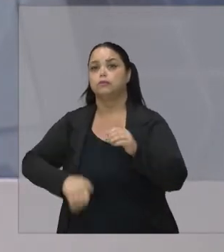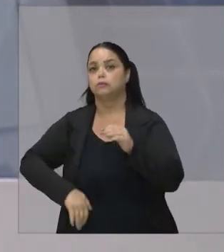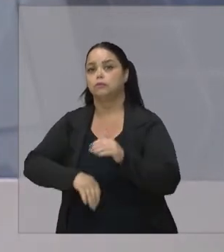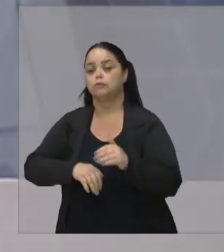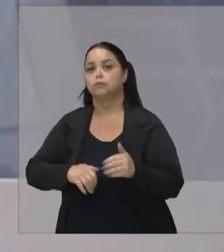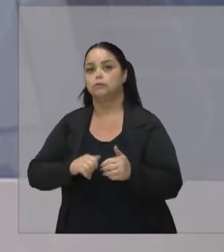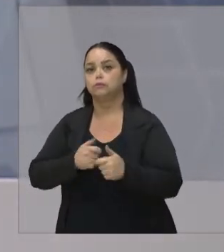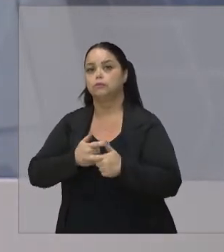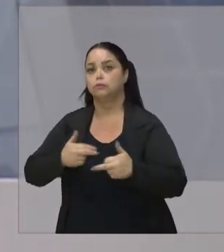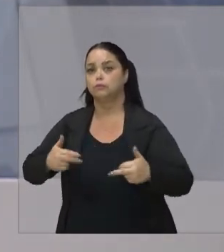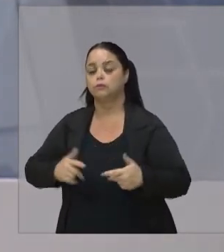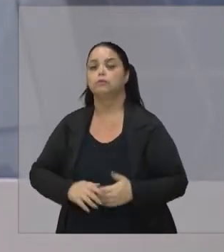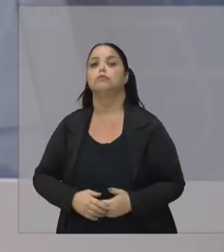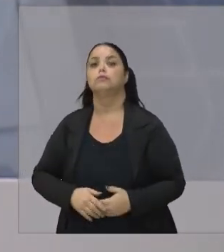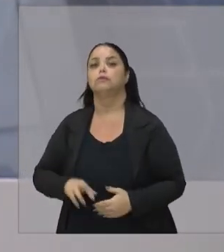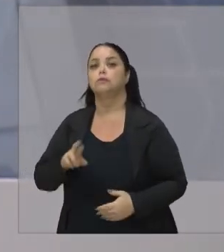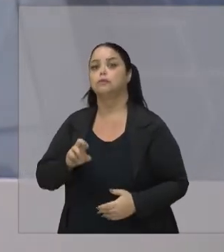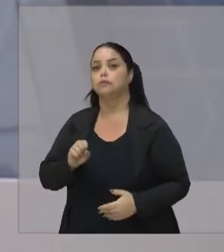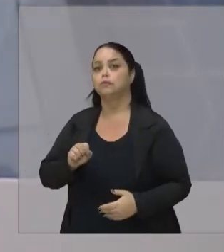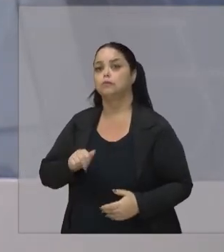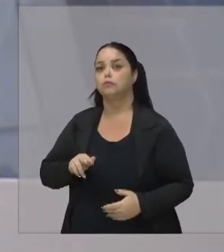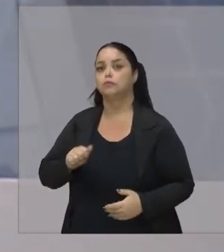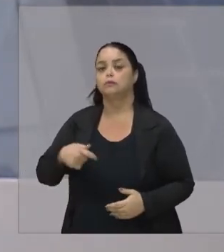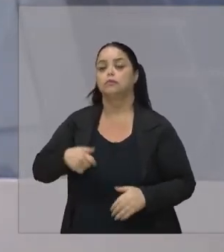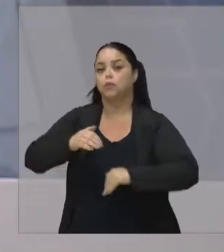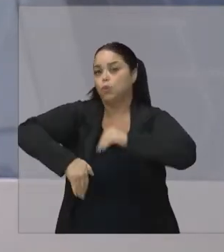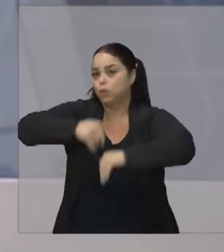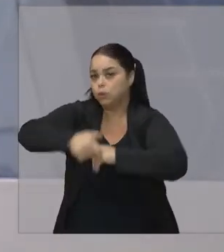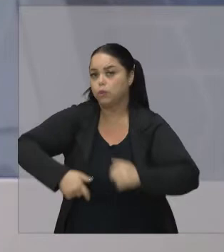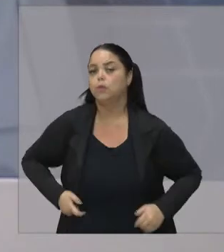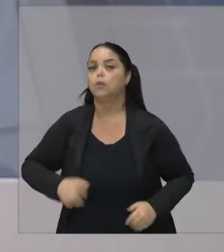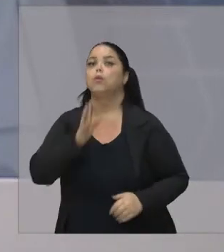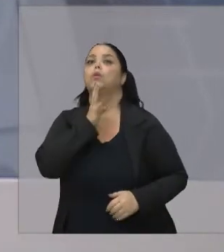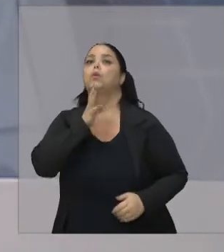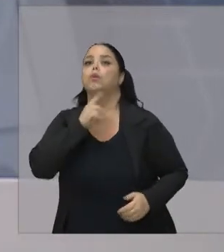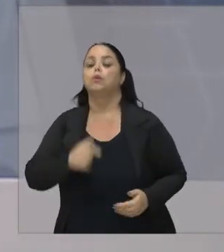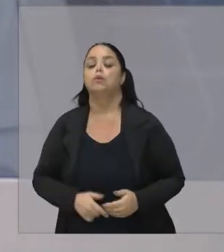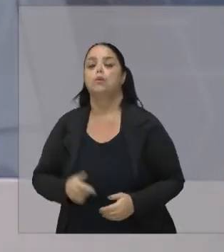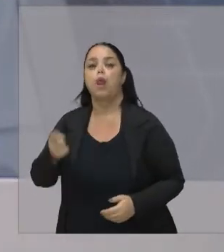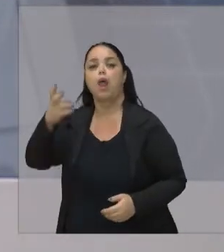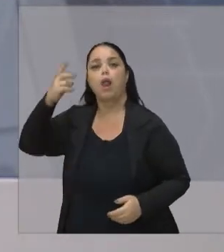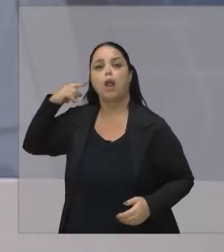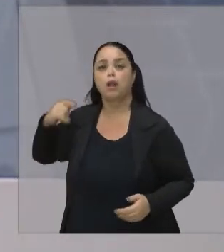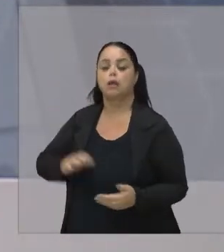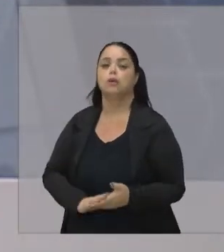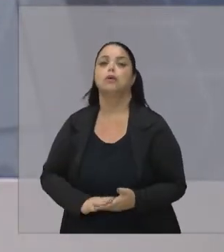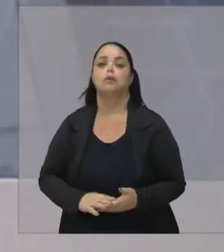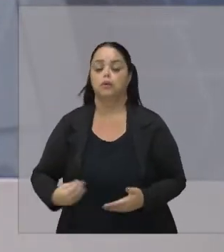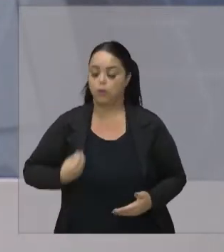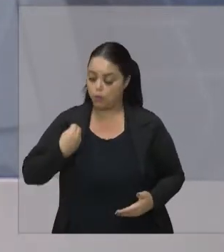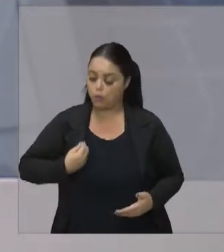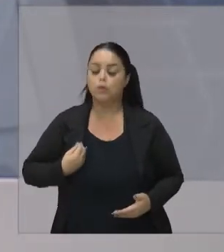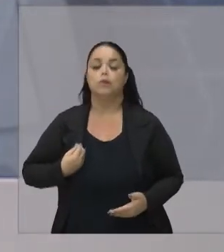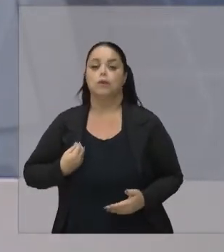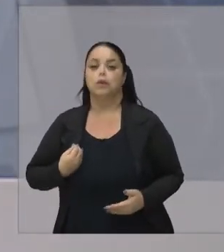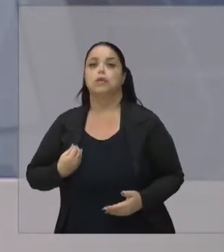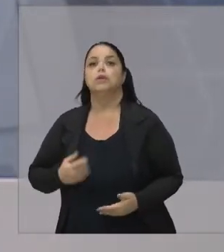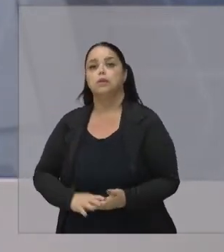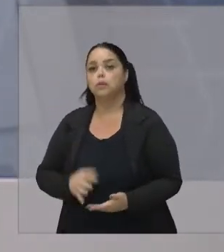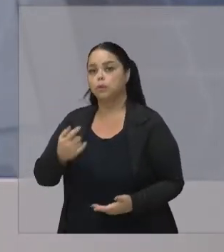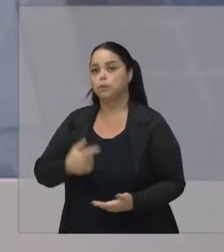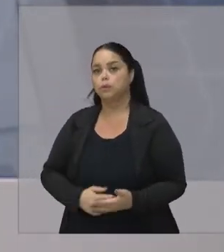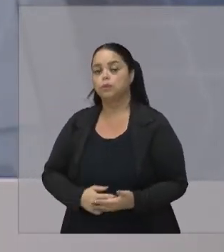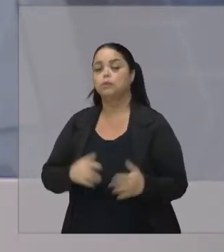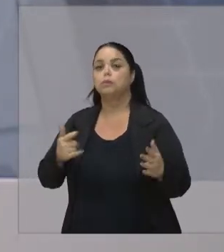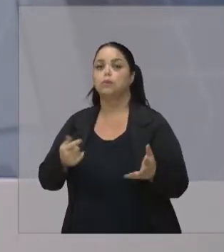Rosana Que é uma nadadora Muito conhecida Já de muito tempo Que a gente convive juntas E